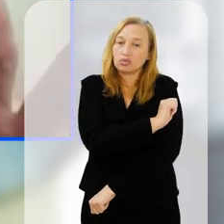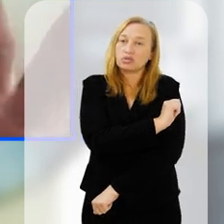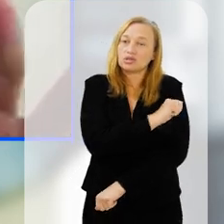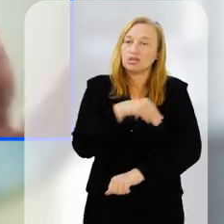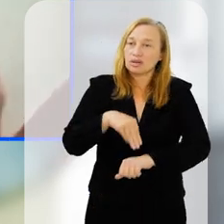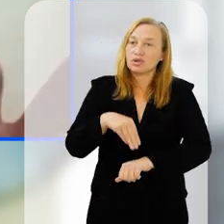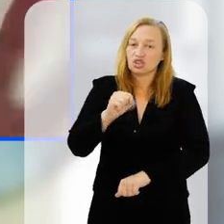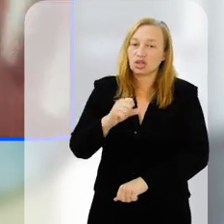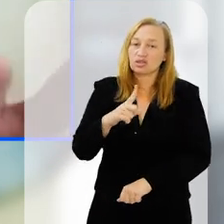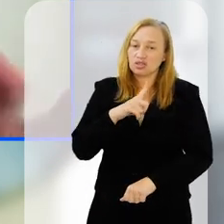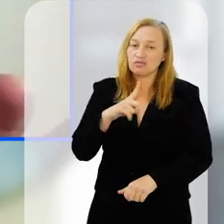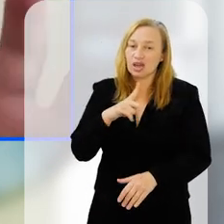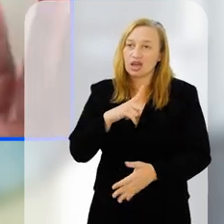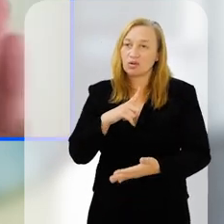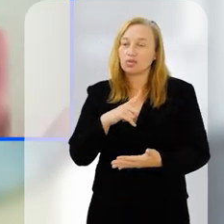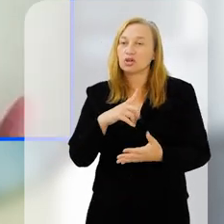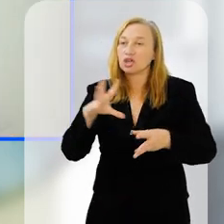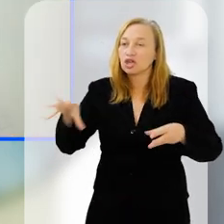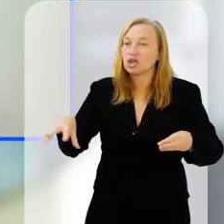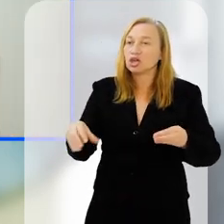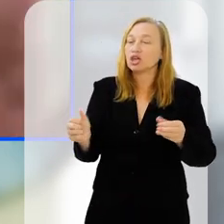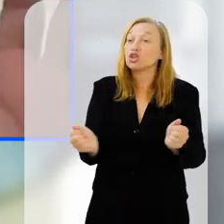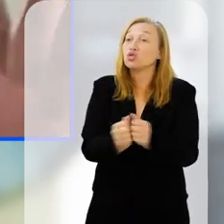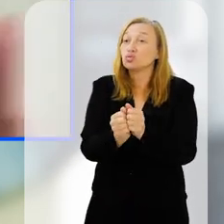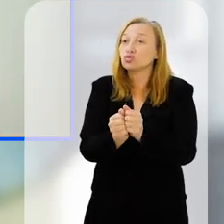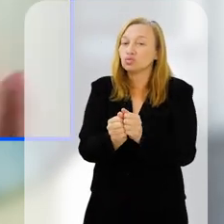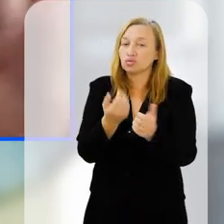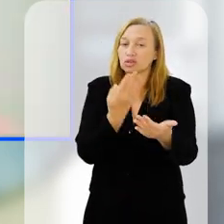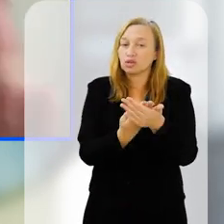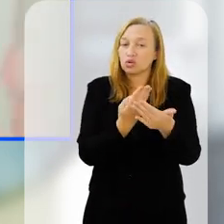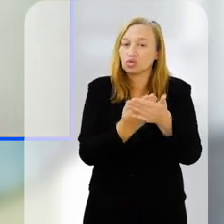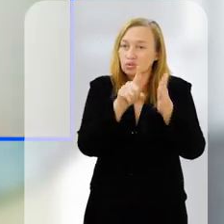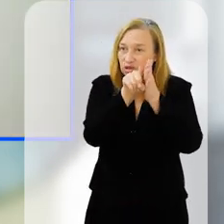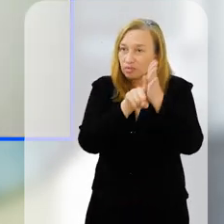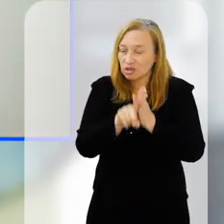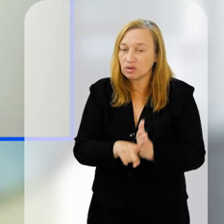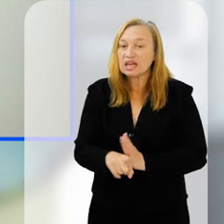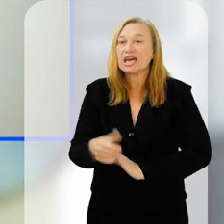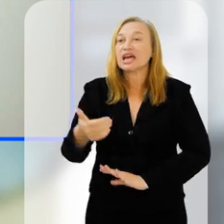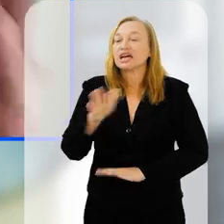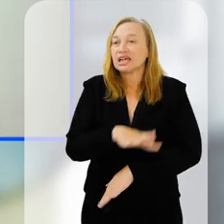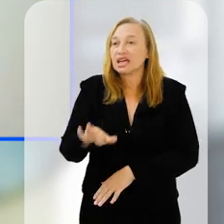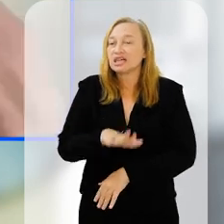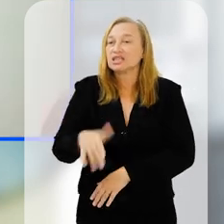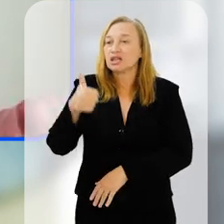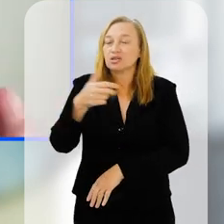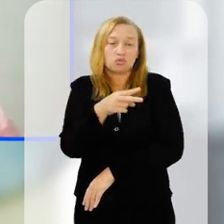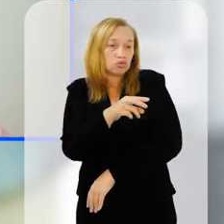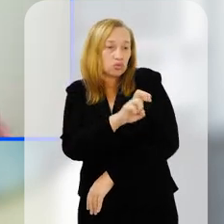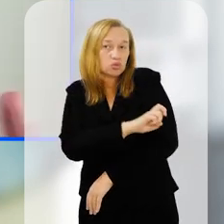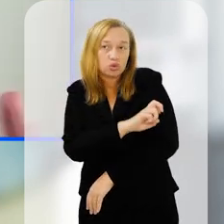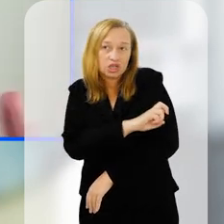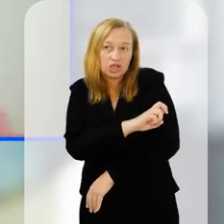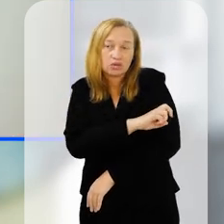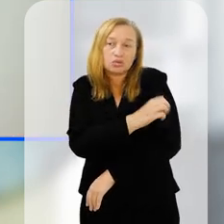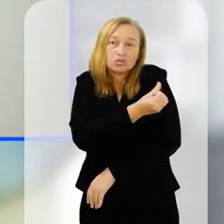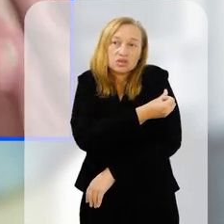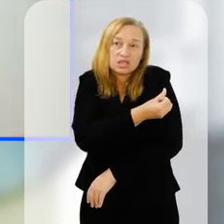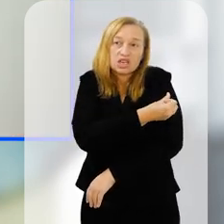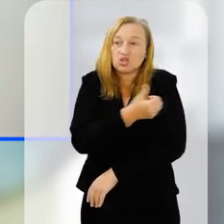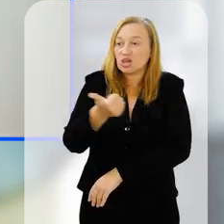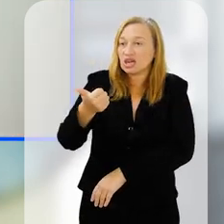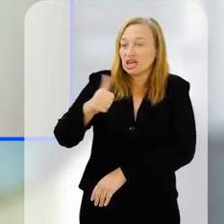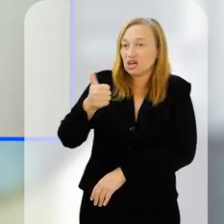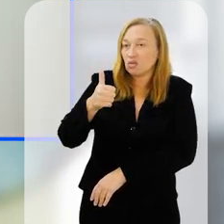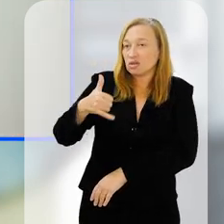não nessa tarefa específica para alfabetização, mas para crianças, adolescentes do quinto ano, do sexto ano, por exemplo, entre